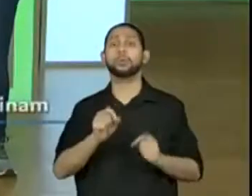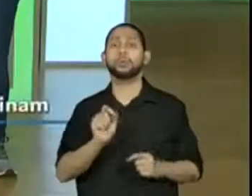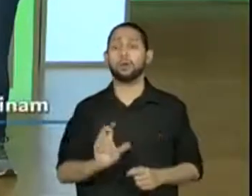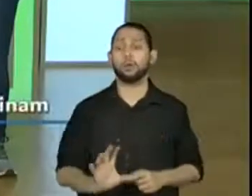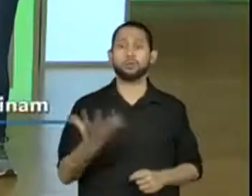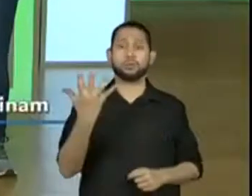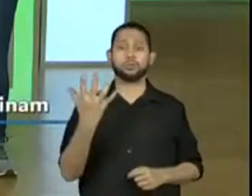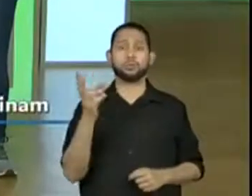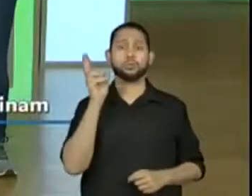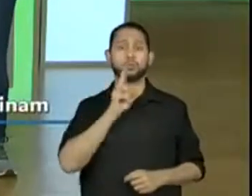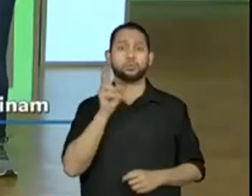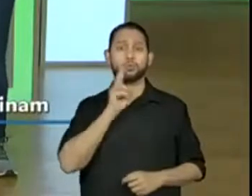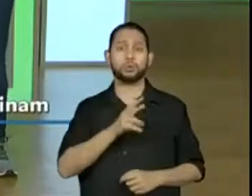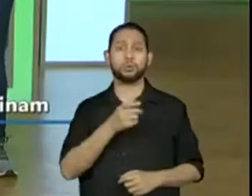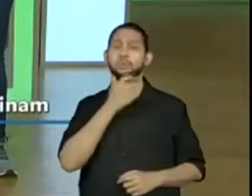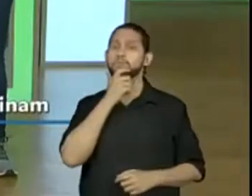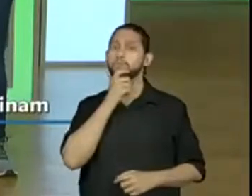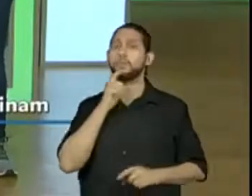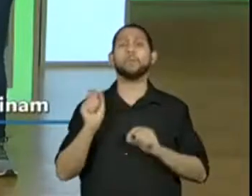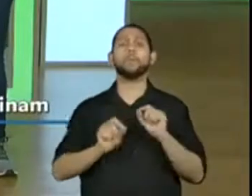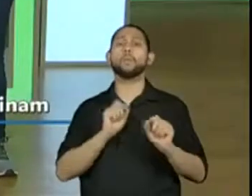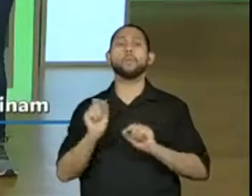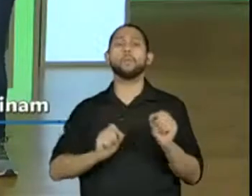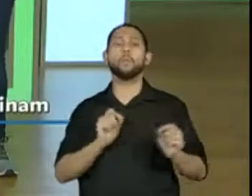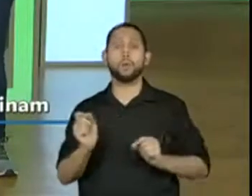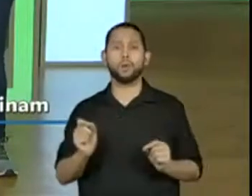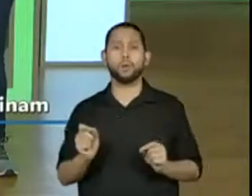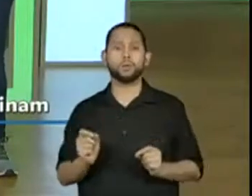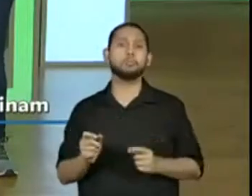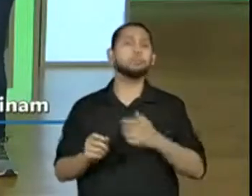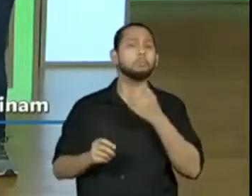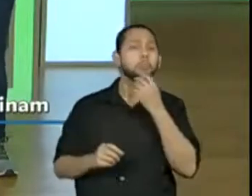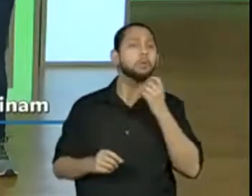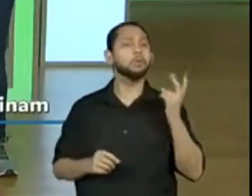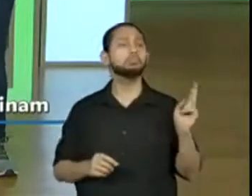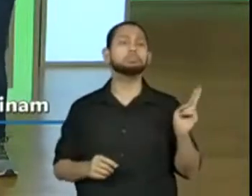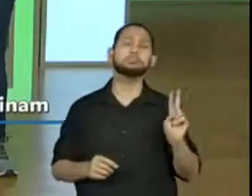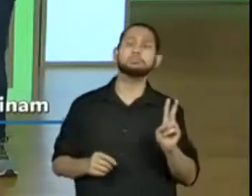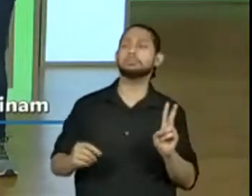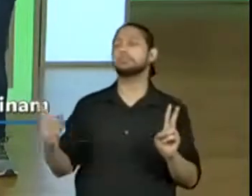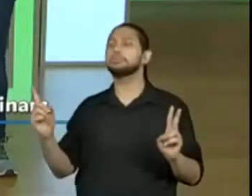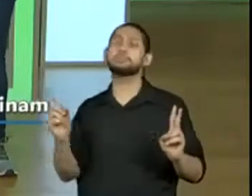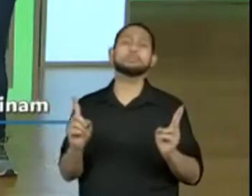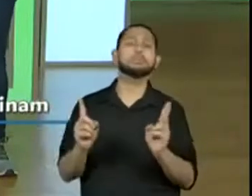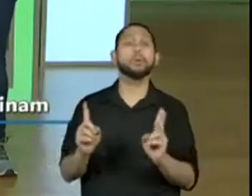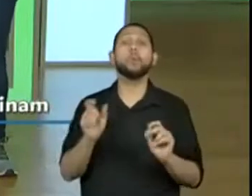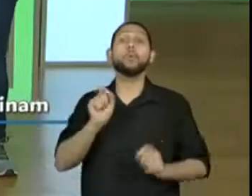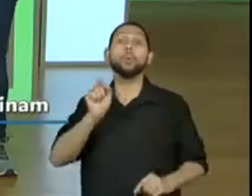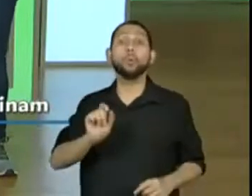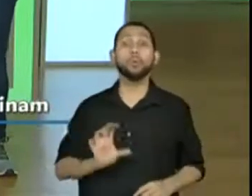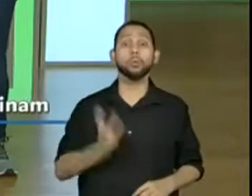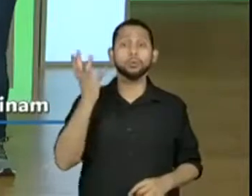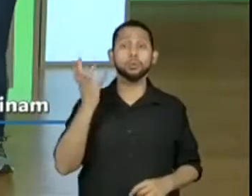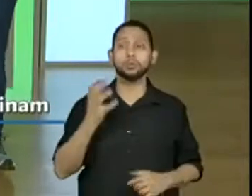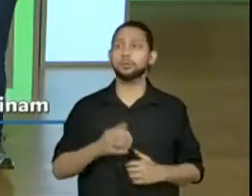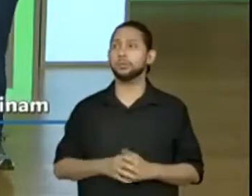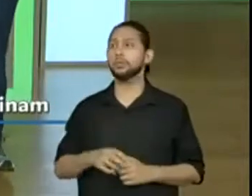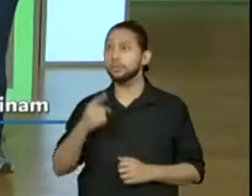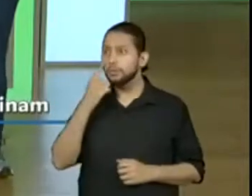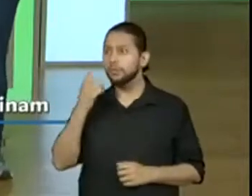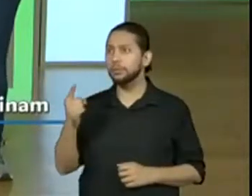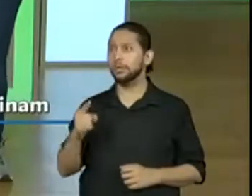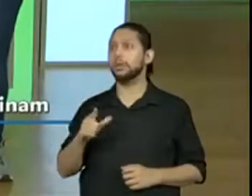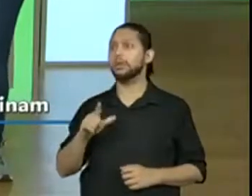Vamos ver. que será que aconteceu que conflitou todo mundo? Ó, parabéns aos alunos Leonardo e